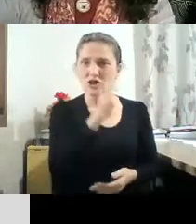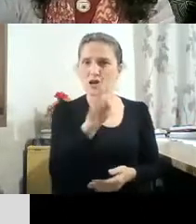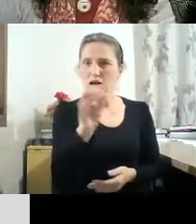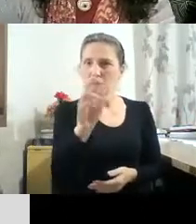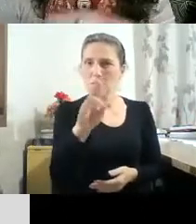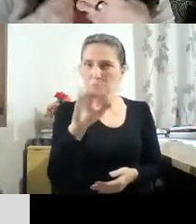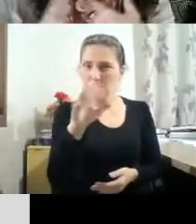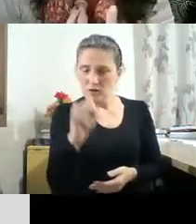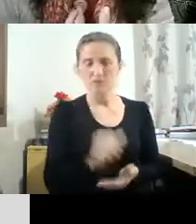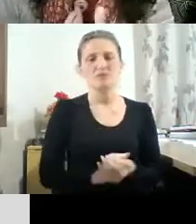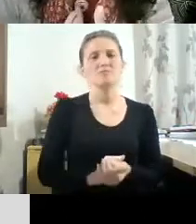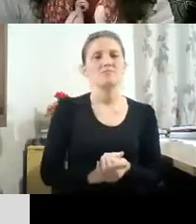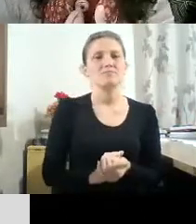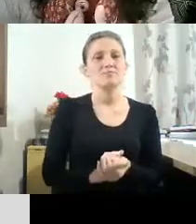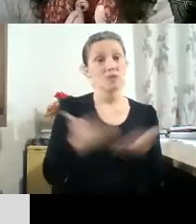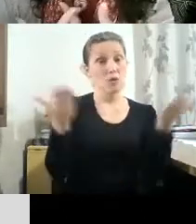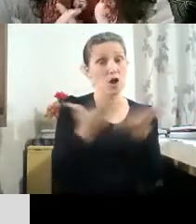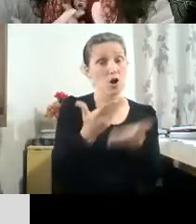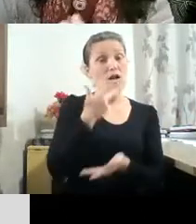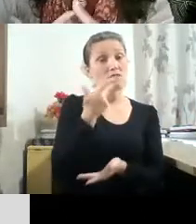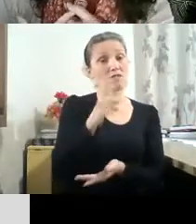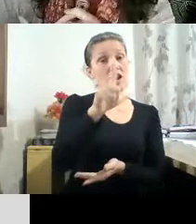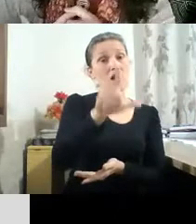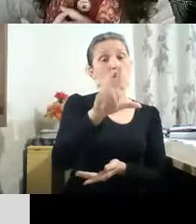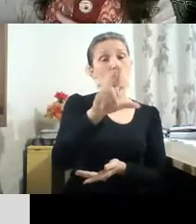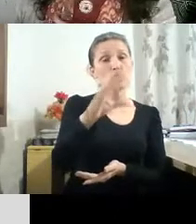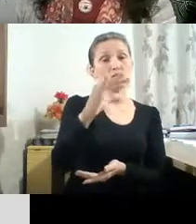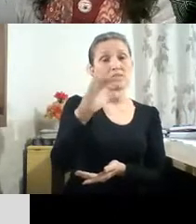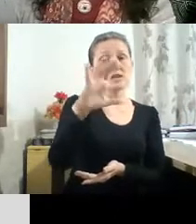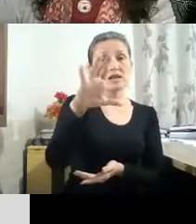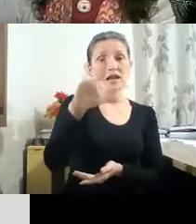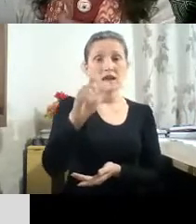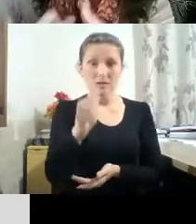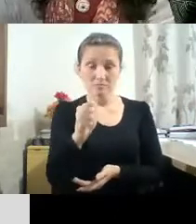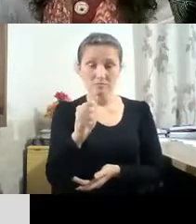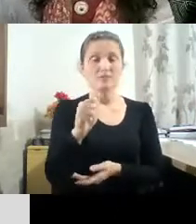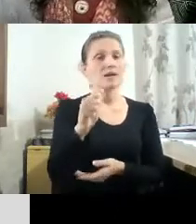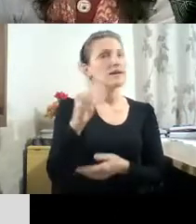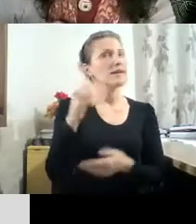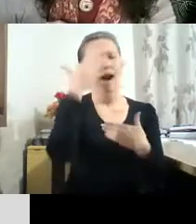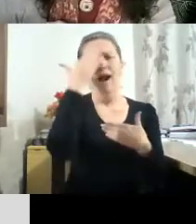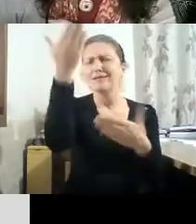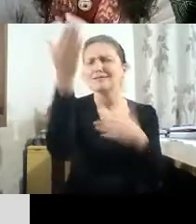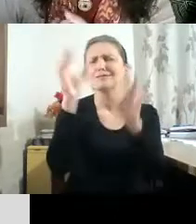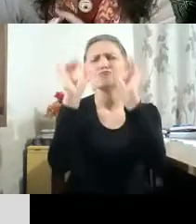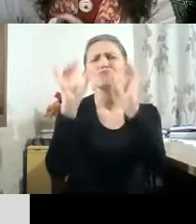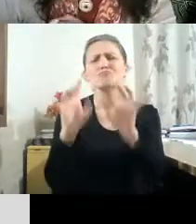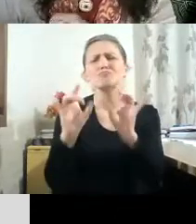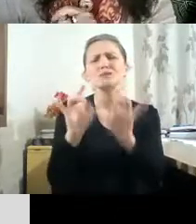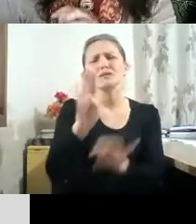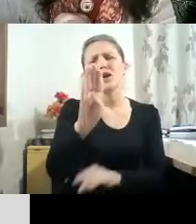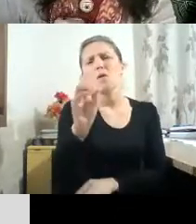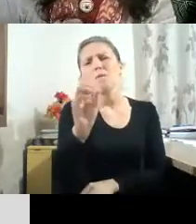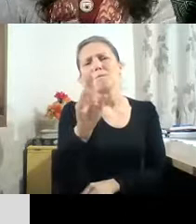palavra para a Lucila e também agradecer muito, especialmente, para Boris, o tempo, a dedicação